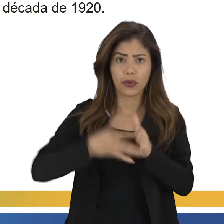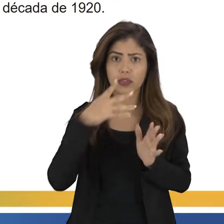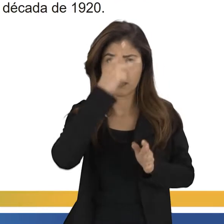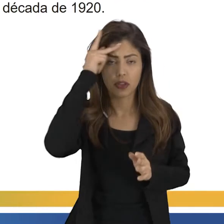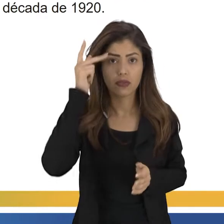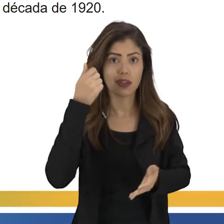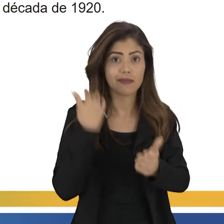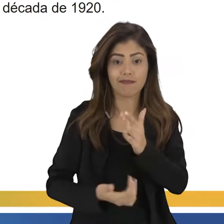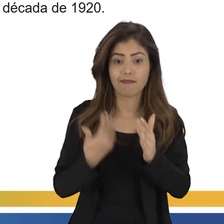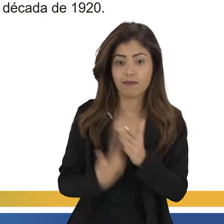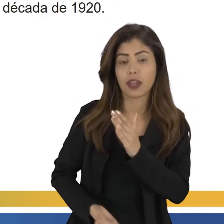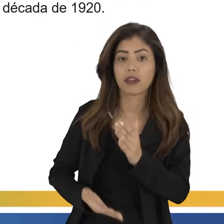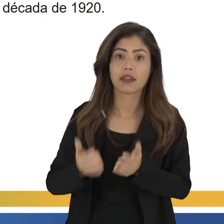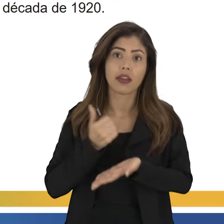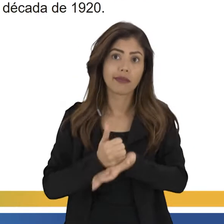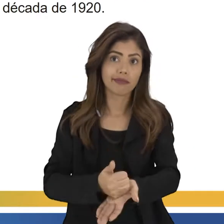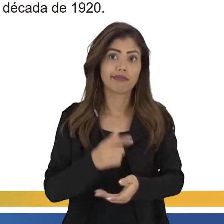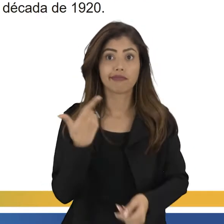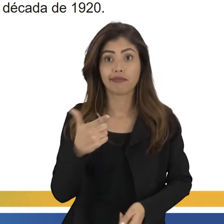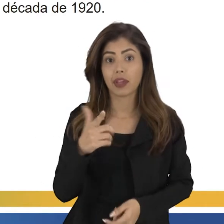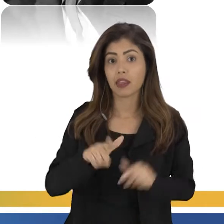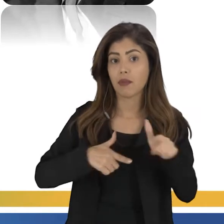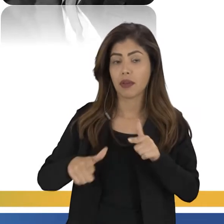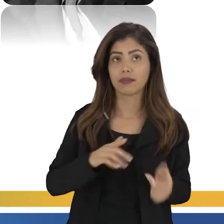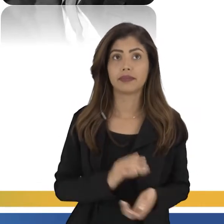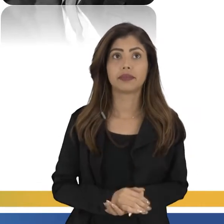pessoas desempregadas, né? E passando fome.